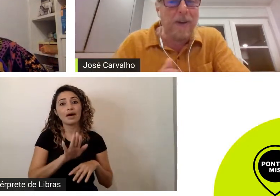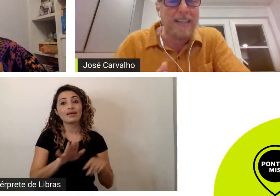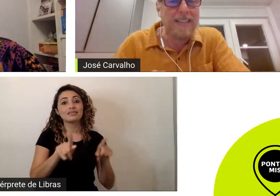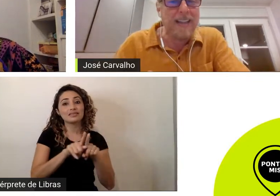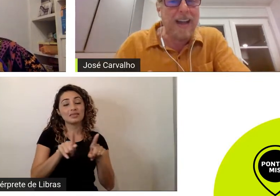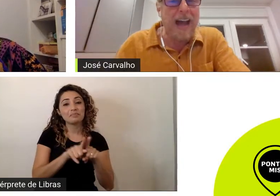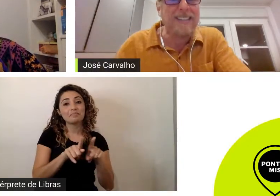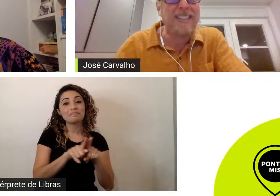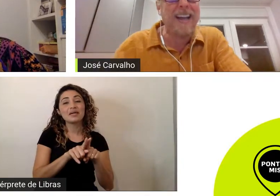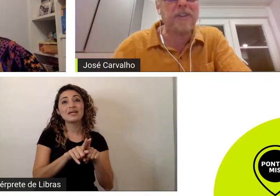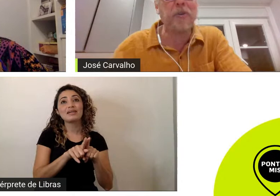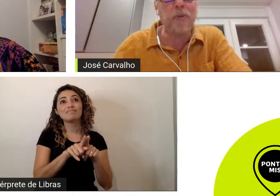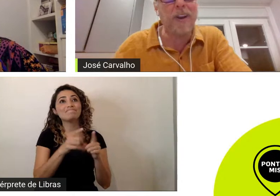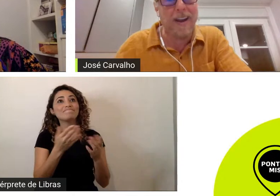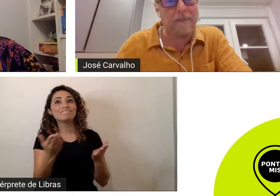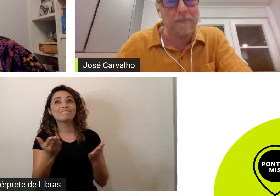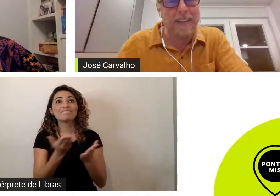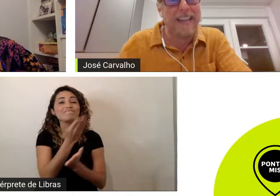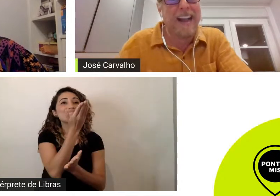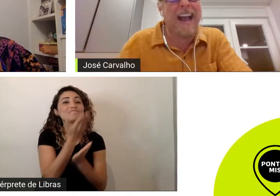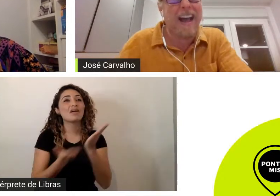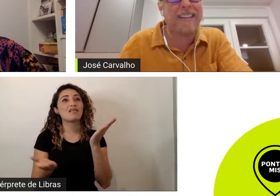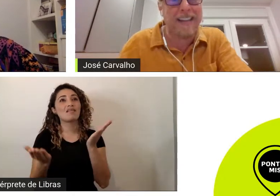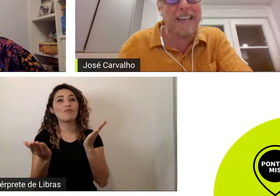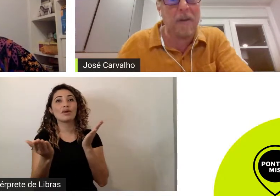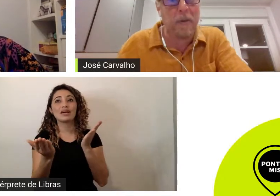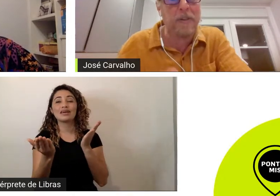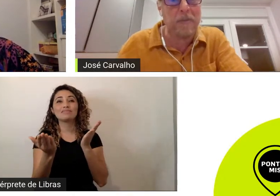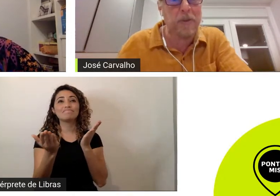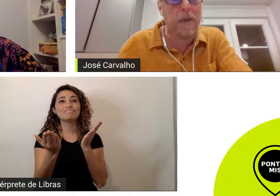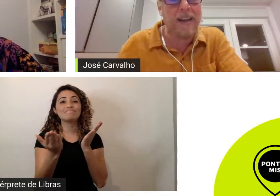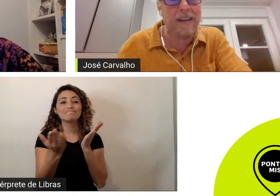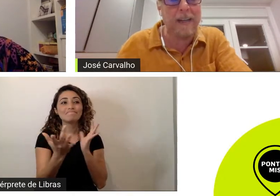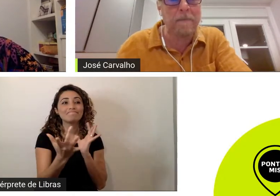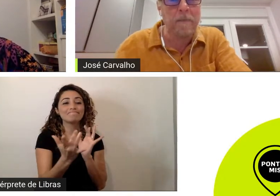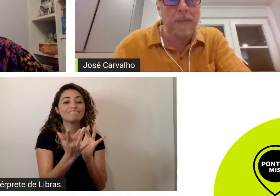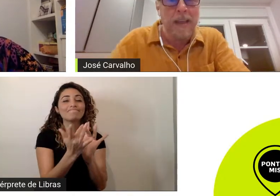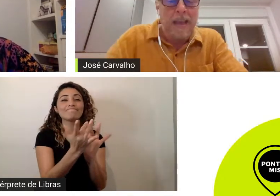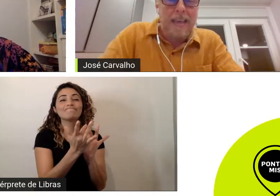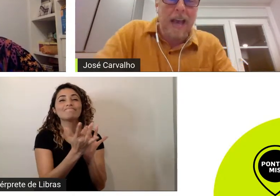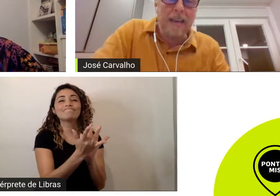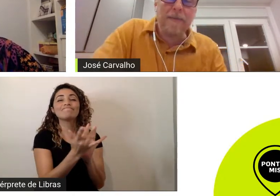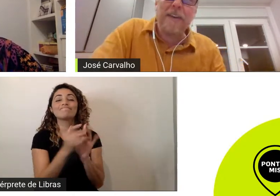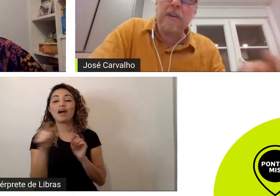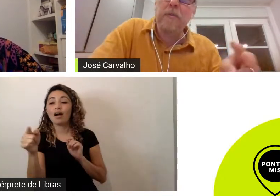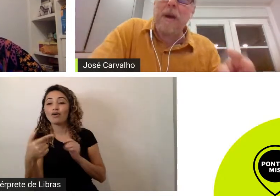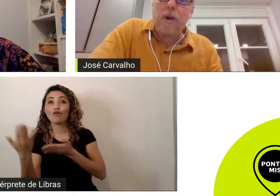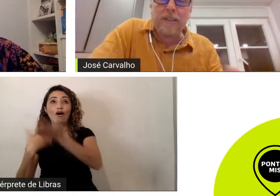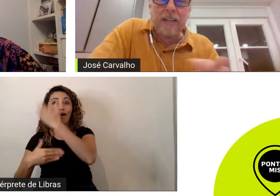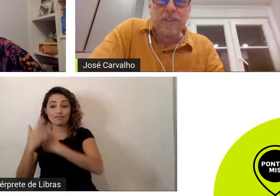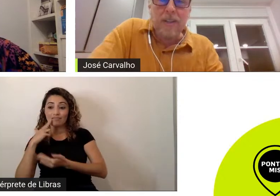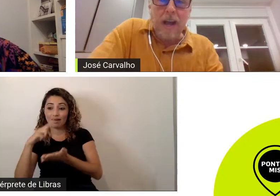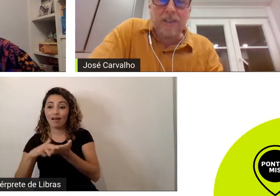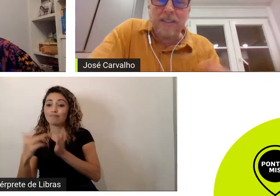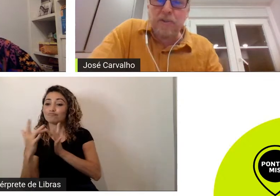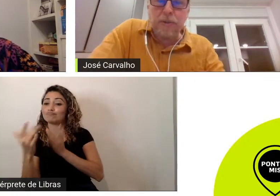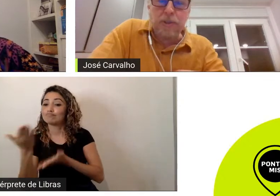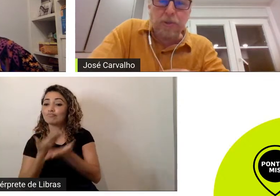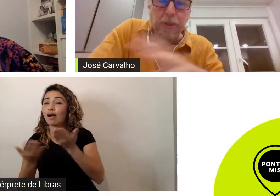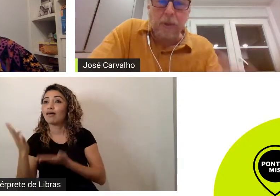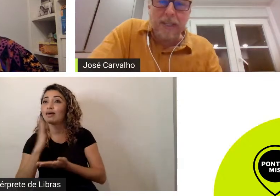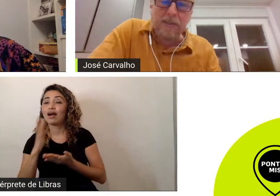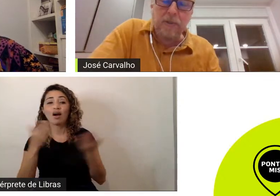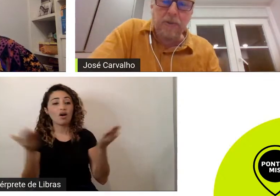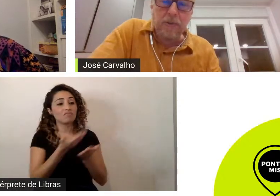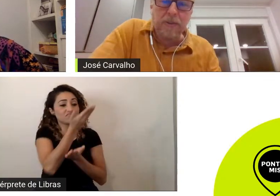perdeu essa assinatura da carta que era uma coisa muito bacana e aí veio uma outra entidade que